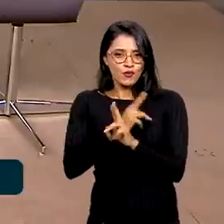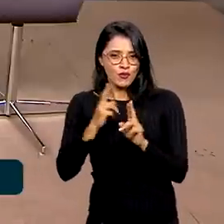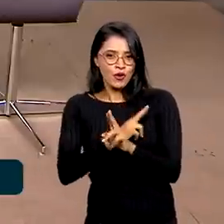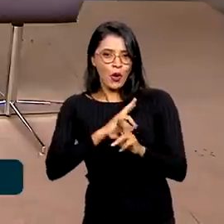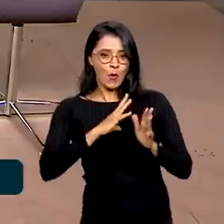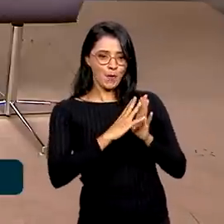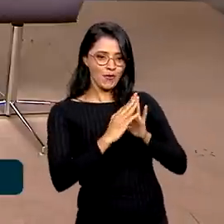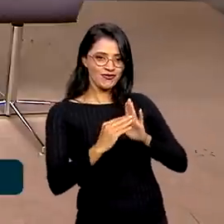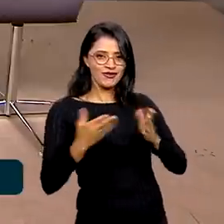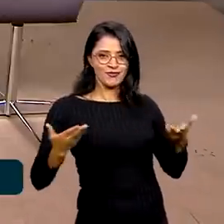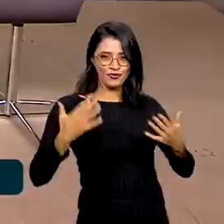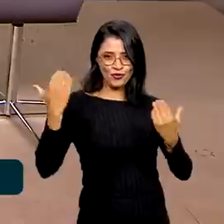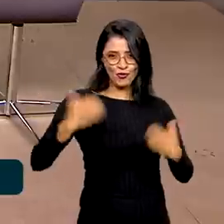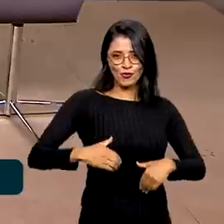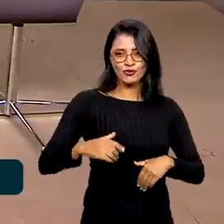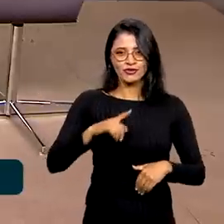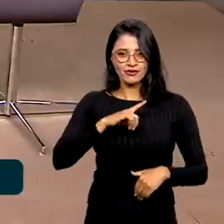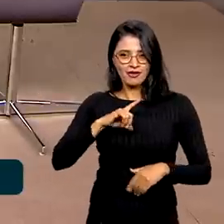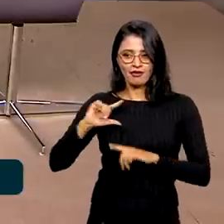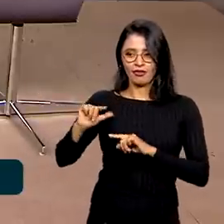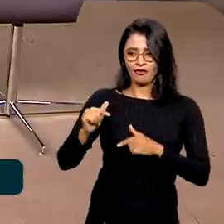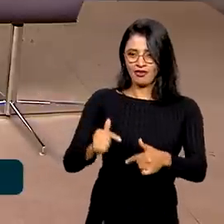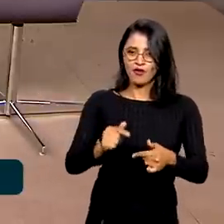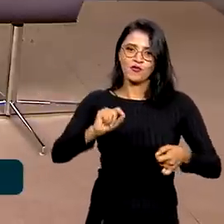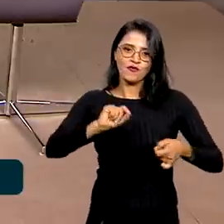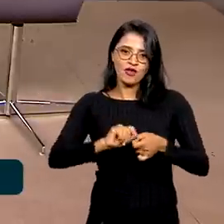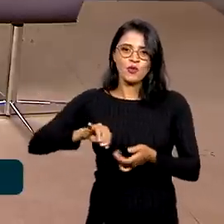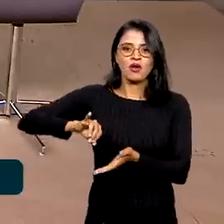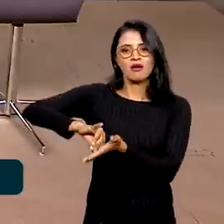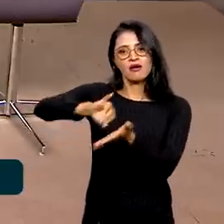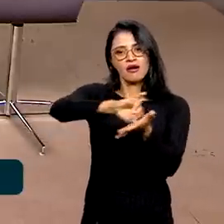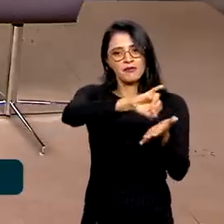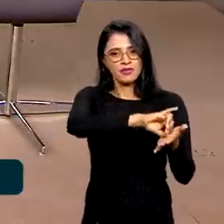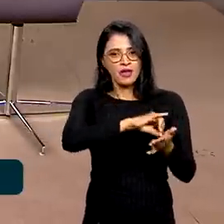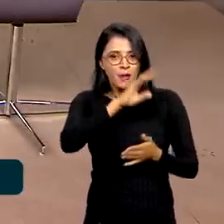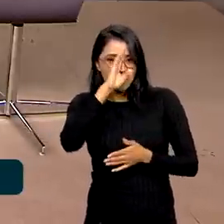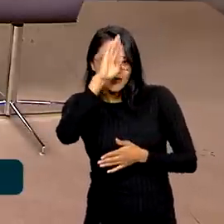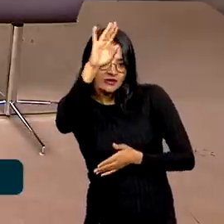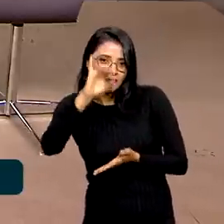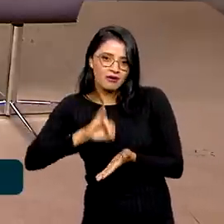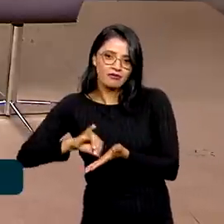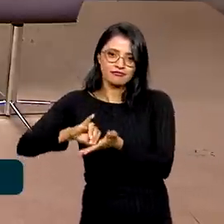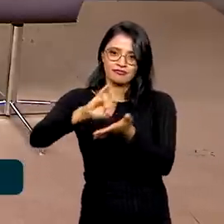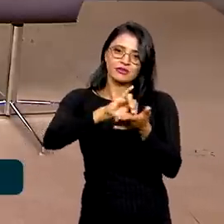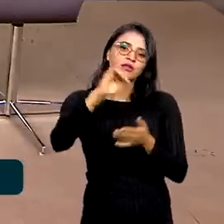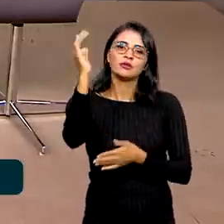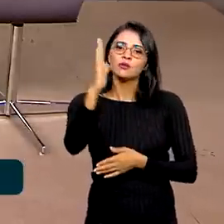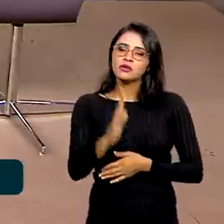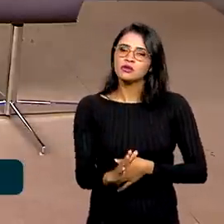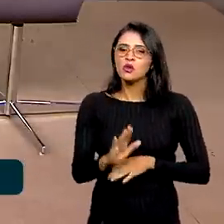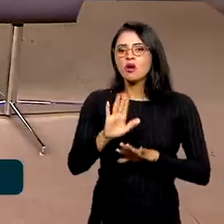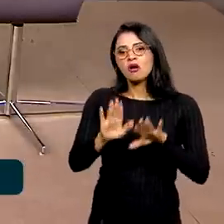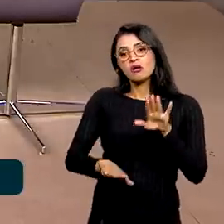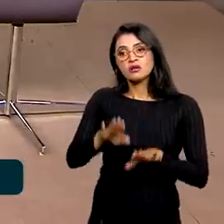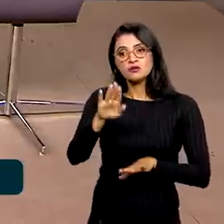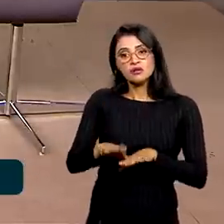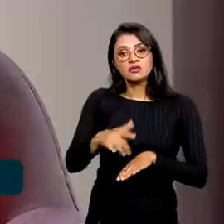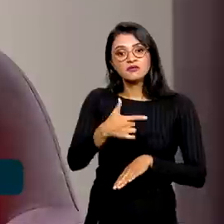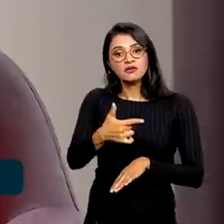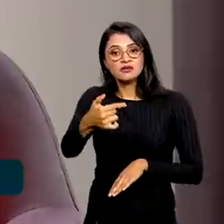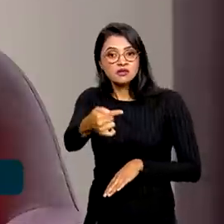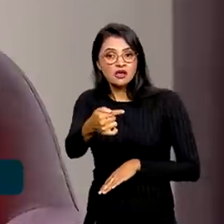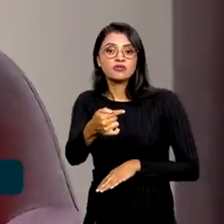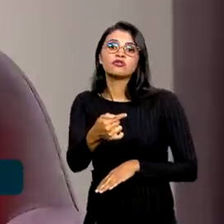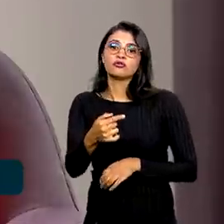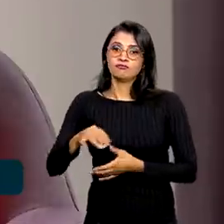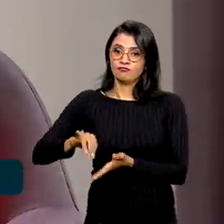modelo tradicional de concurso, que em geral é feito nas capitais, nas principais capitais do Brasil, às vezes, no máximo, nas 27 capitais.